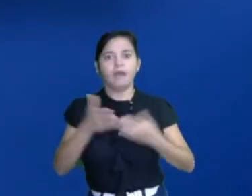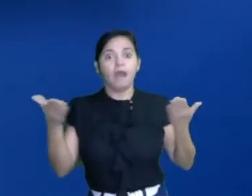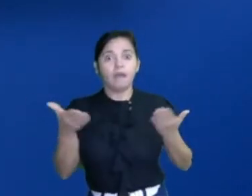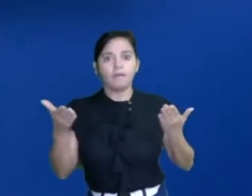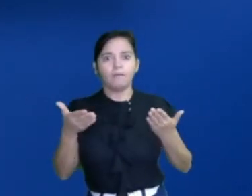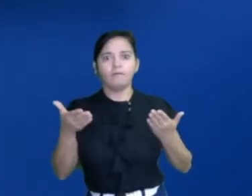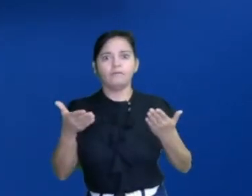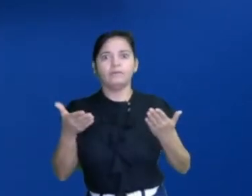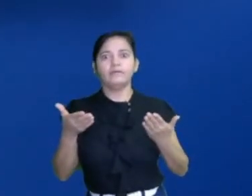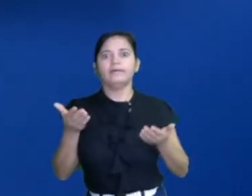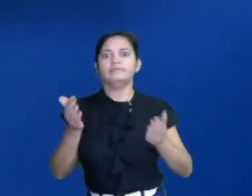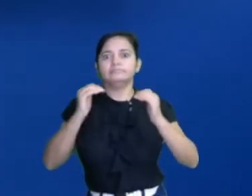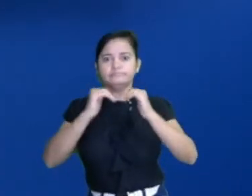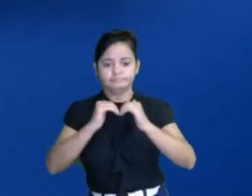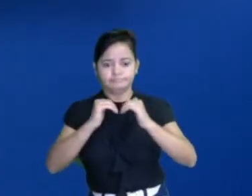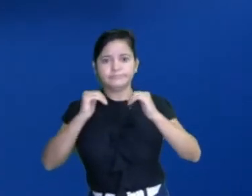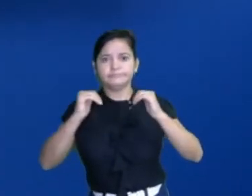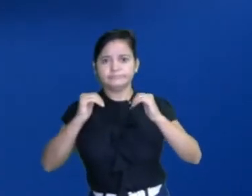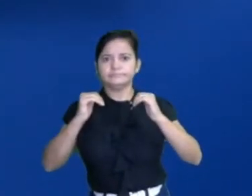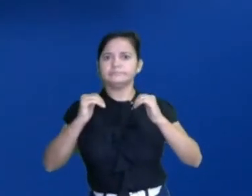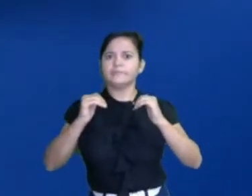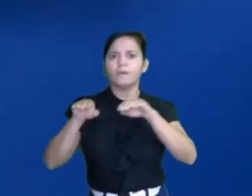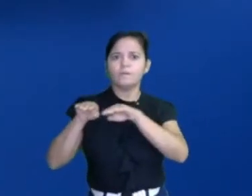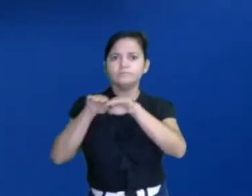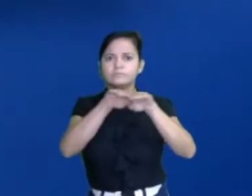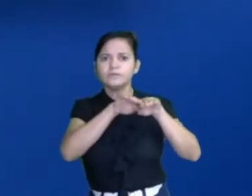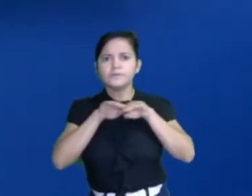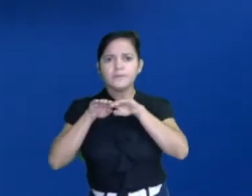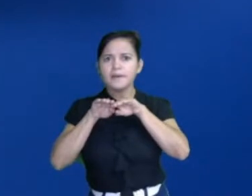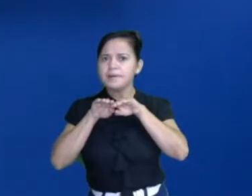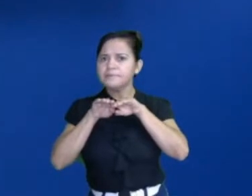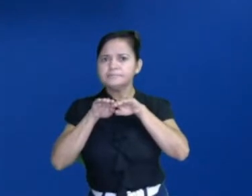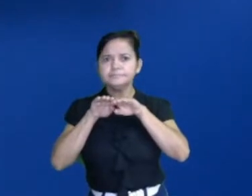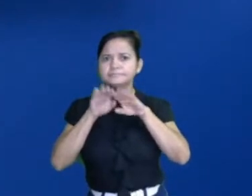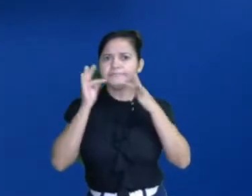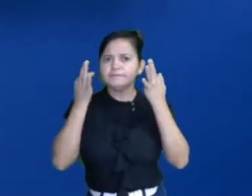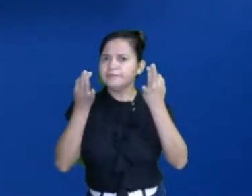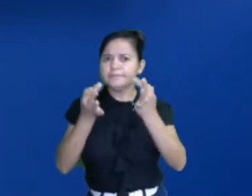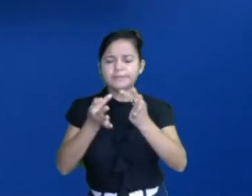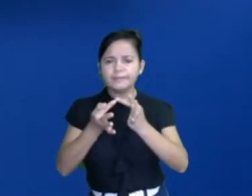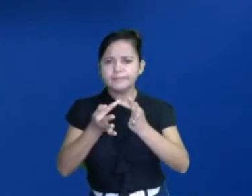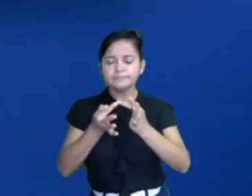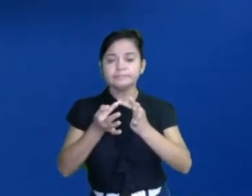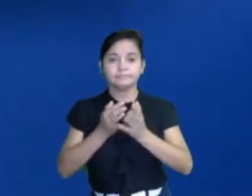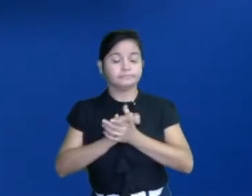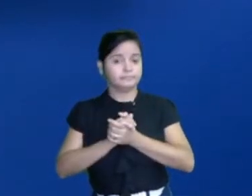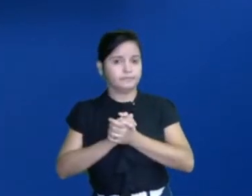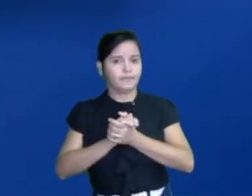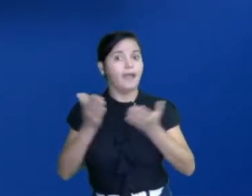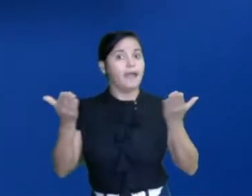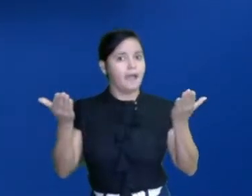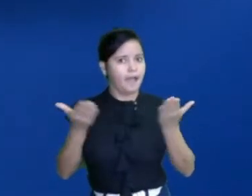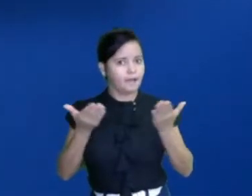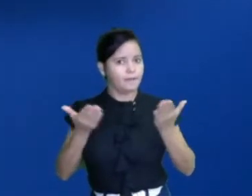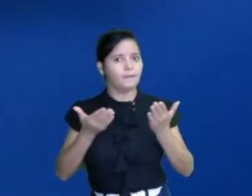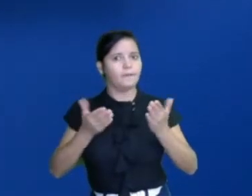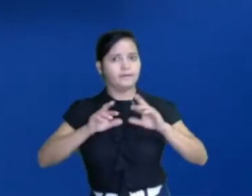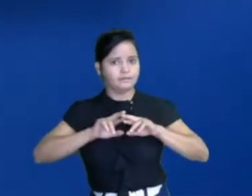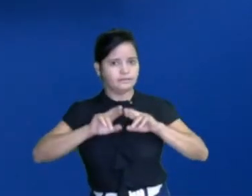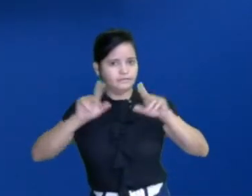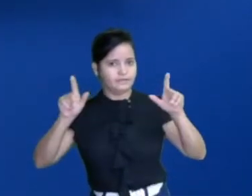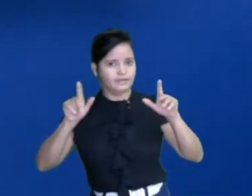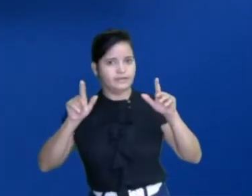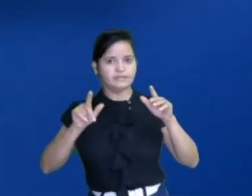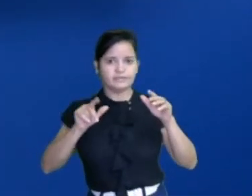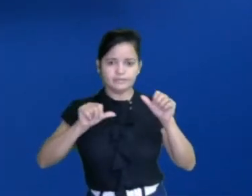tarefas igualitária para todo mundo. Certo? Então, com esse modelo, com essa